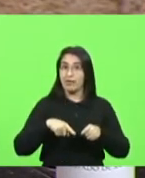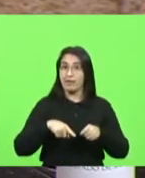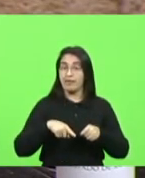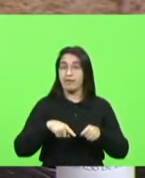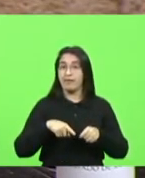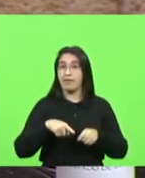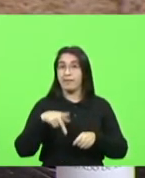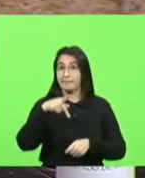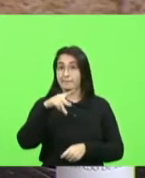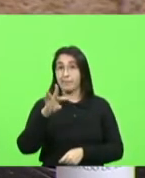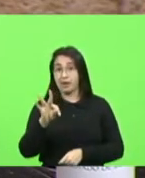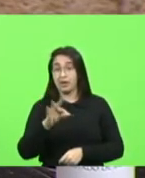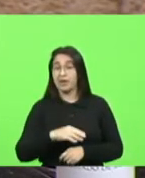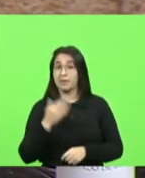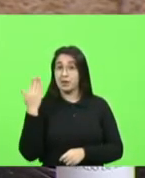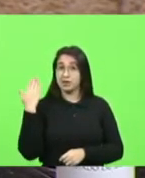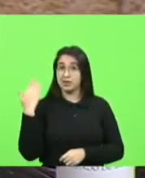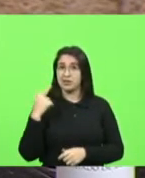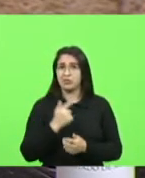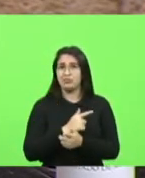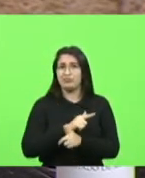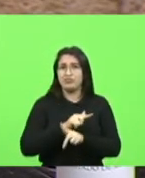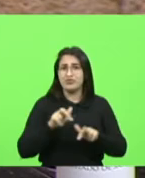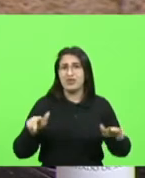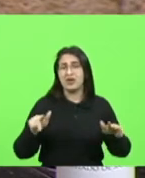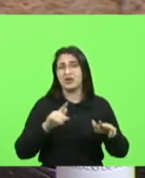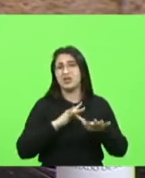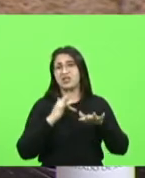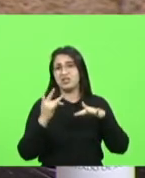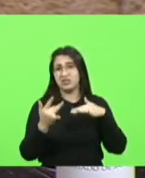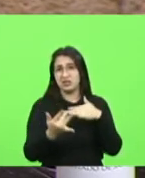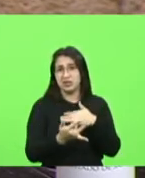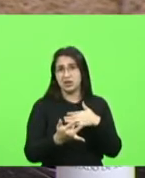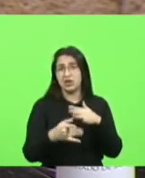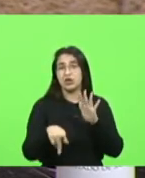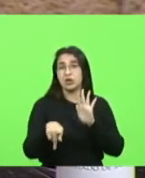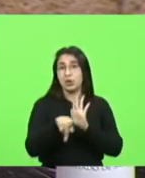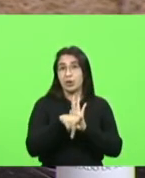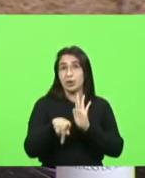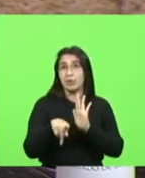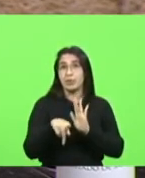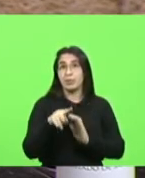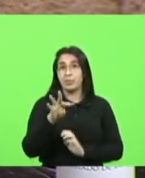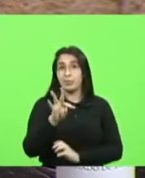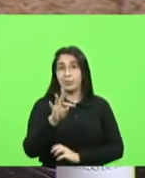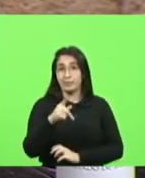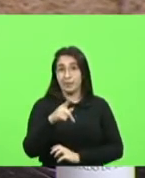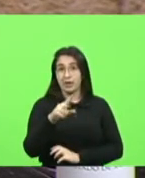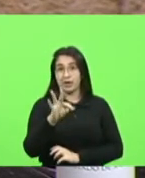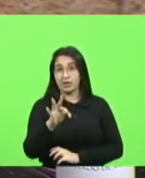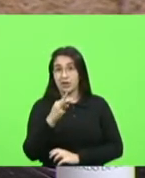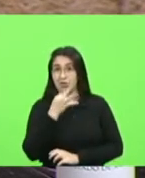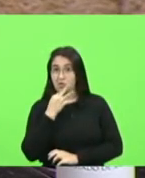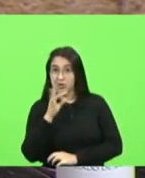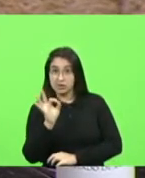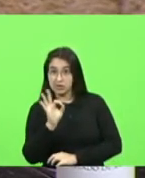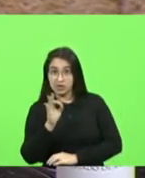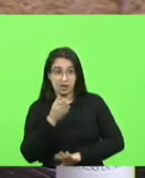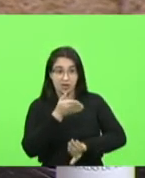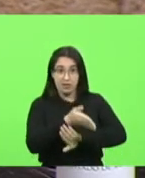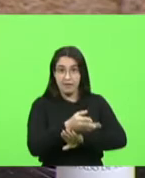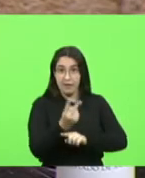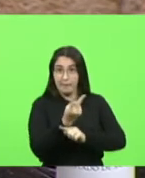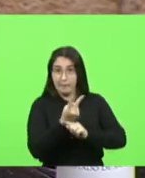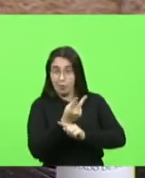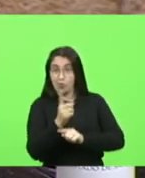gente tem aqui na internet em diversos sites inclusive no site do PT então o pessoal que não conhece o site do PT não vai conhecer mas